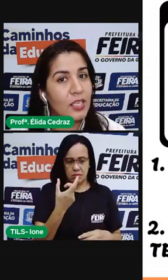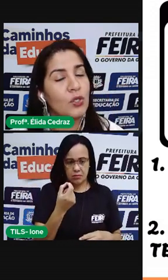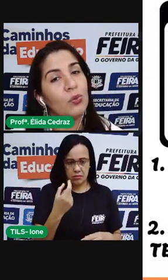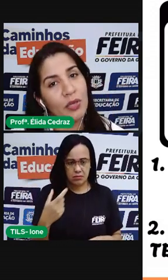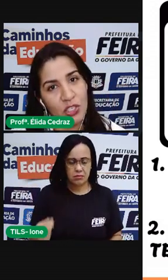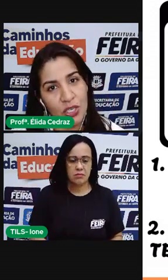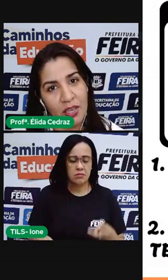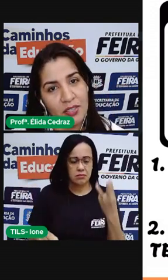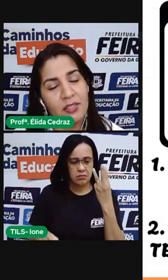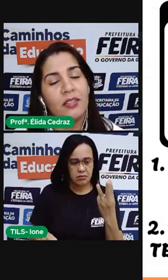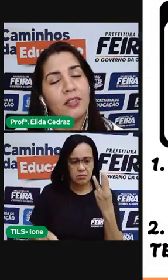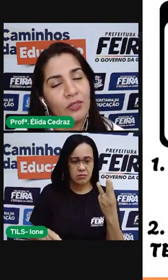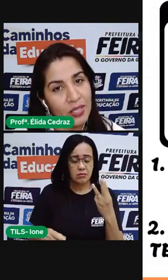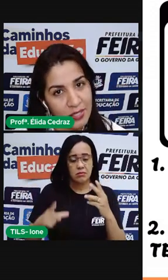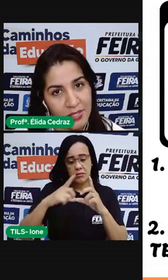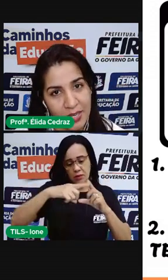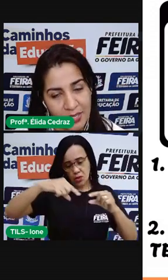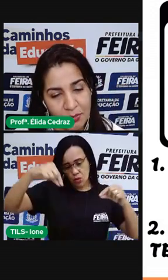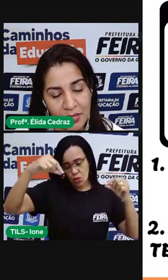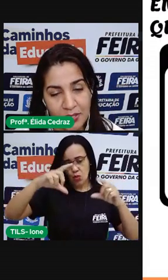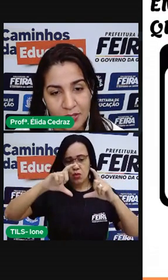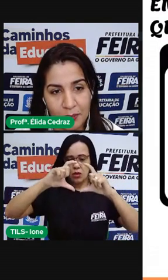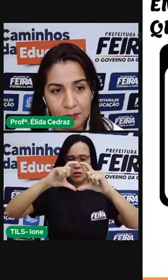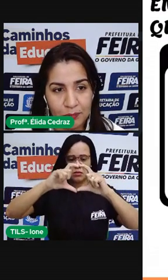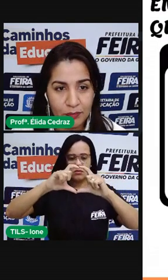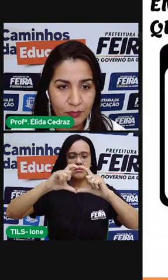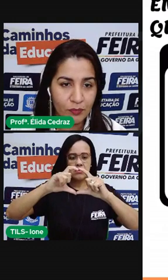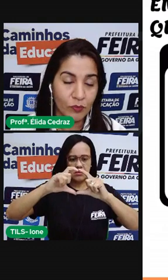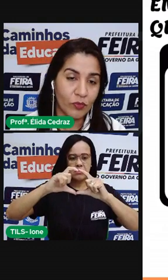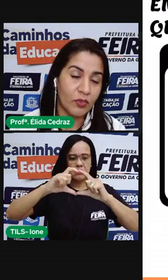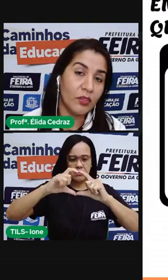Três luas cheias nesses três meses.